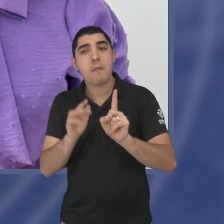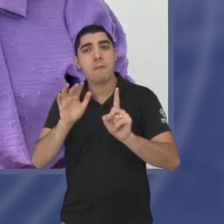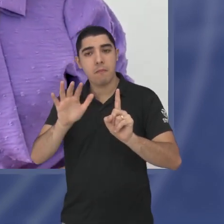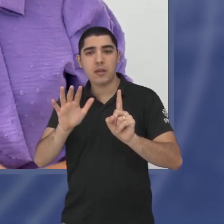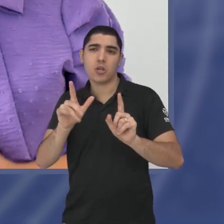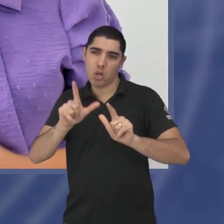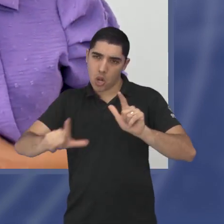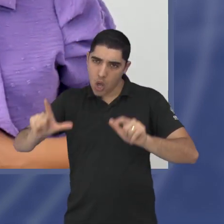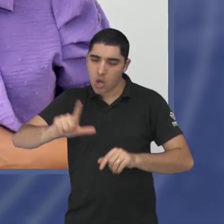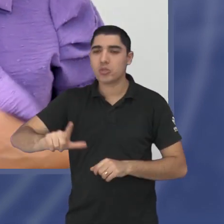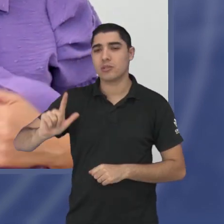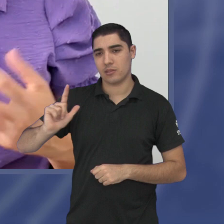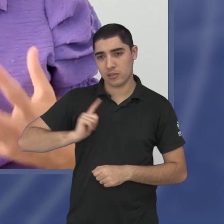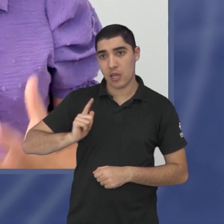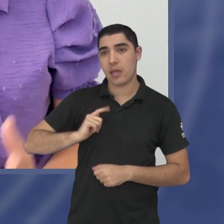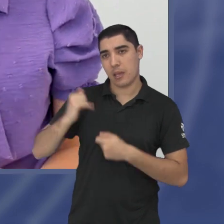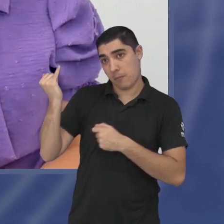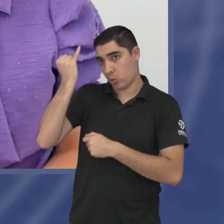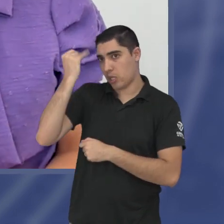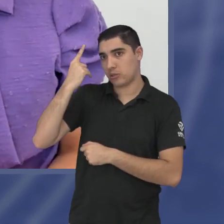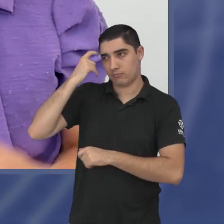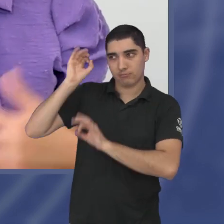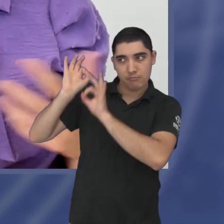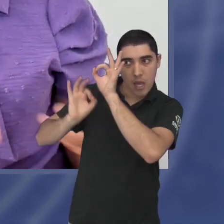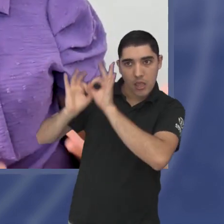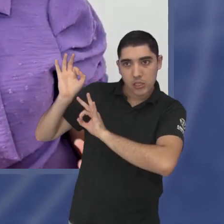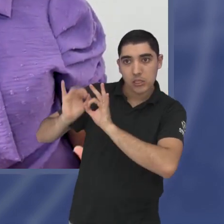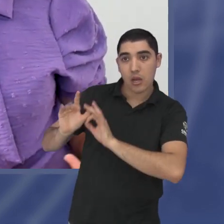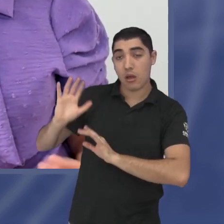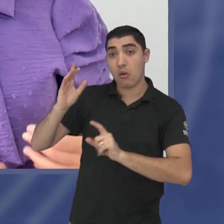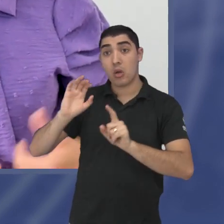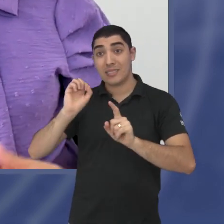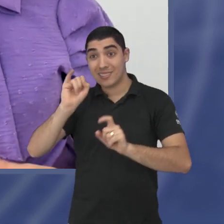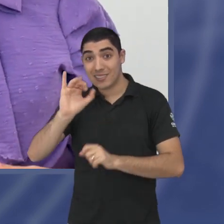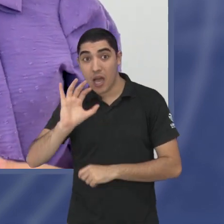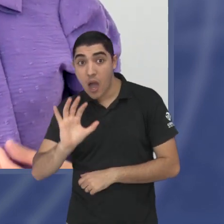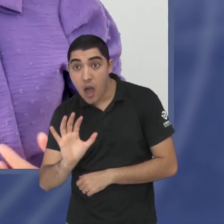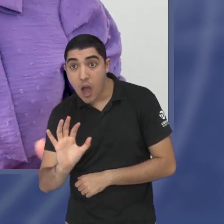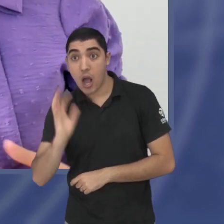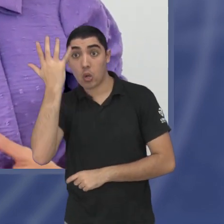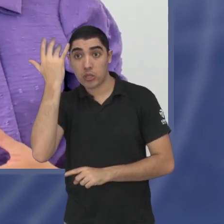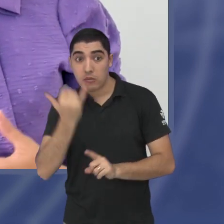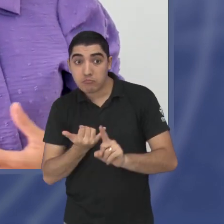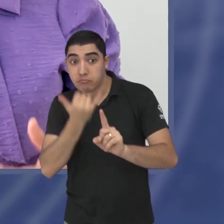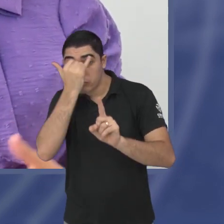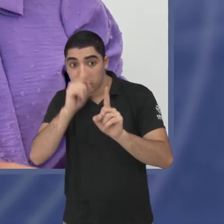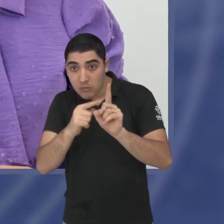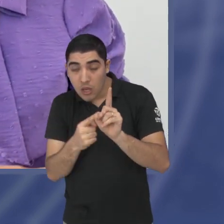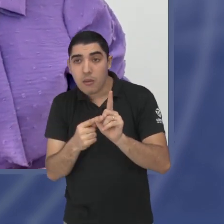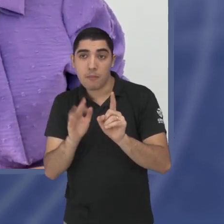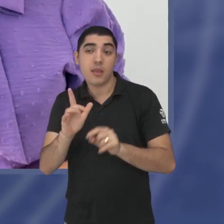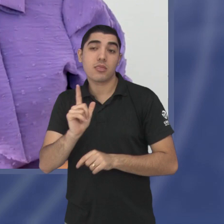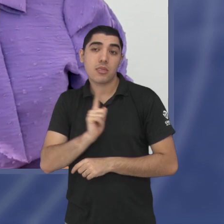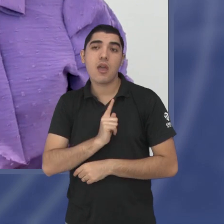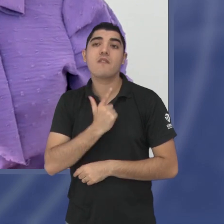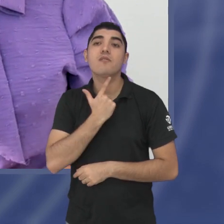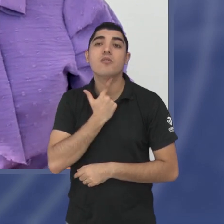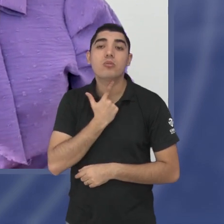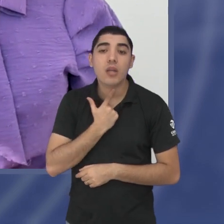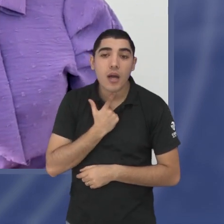claro que existe um momento que a gente se planeja para ter ou acontece mas existe uma vontade